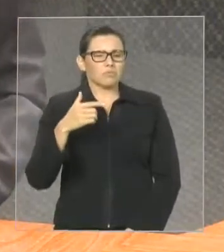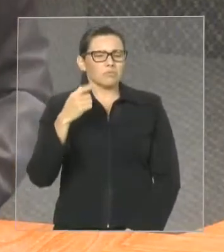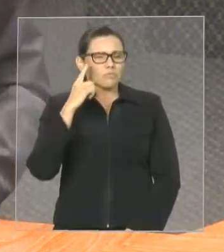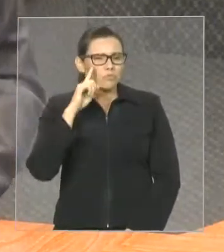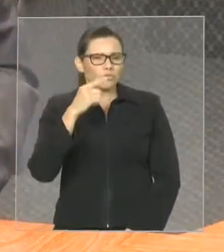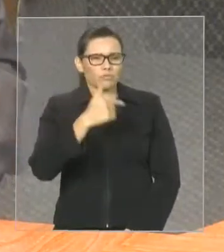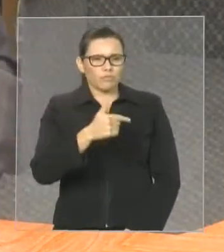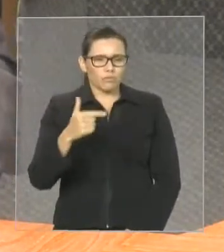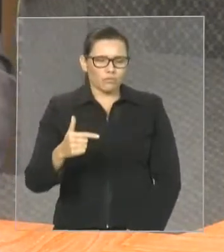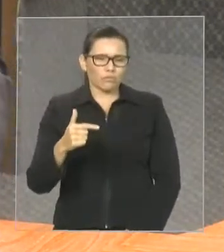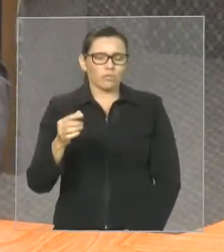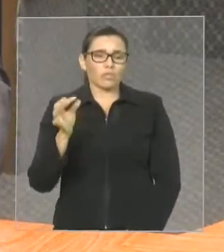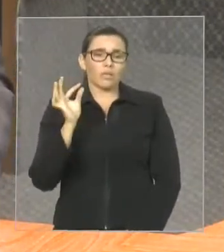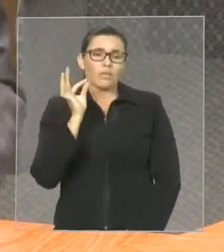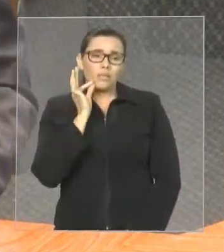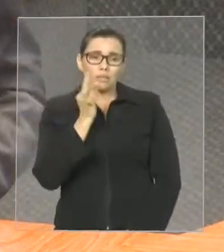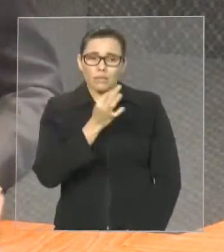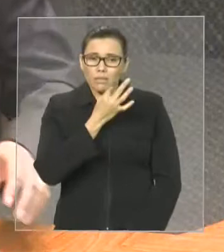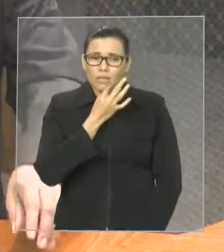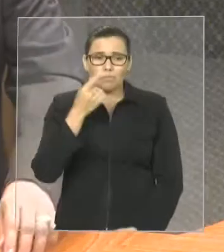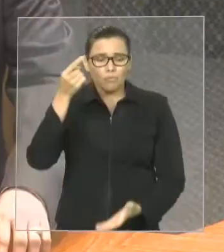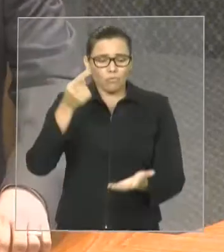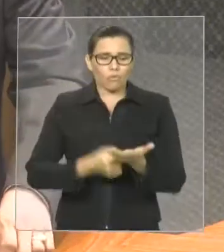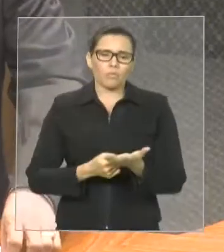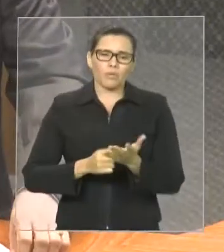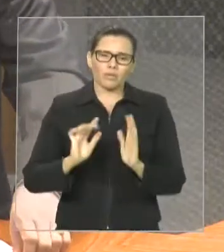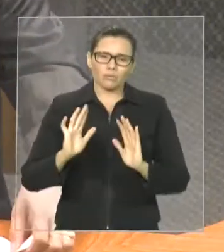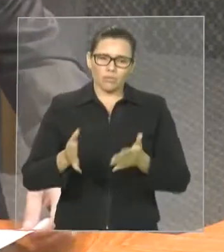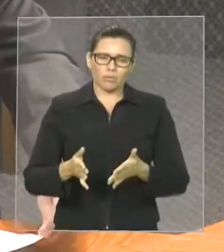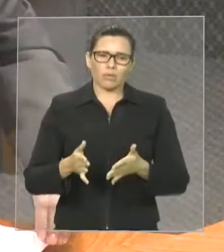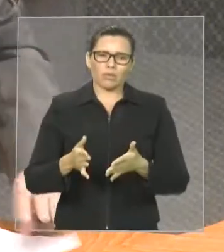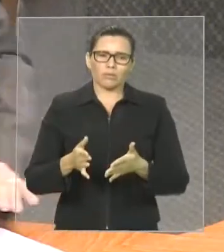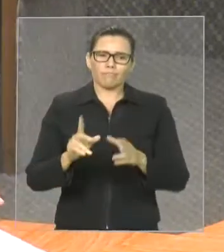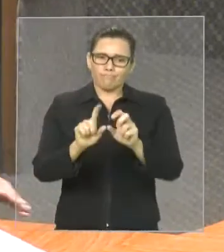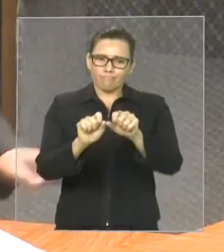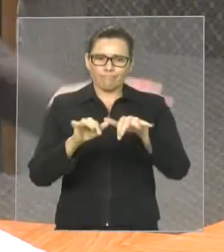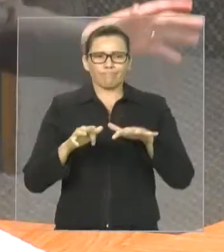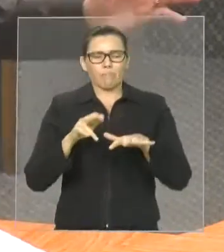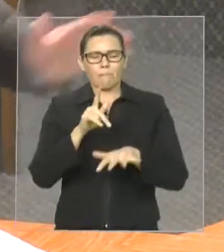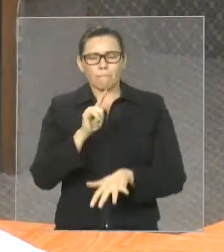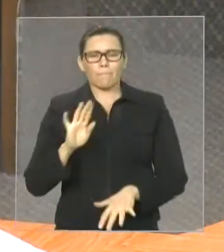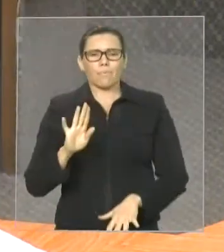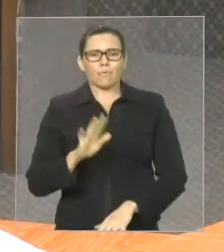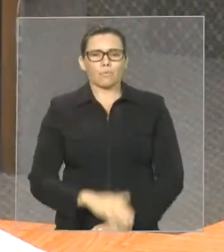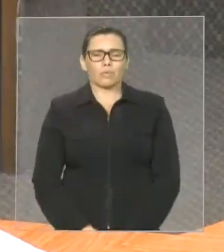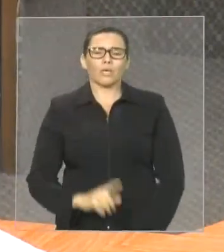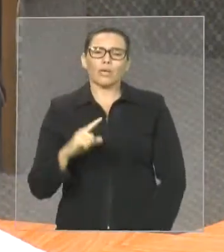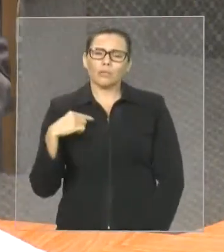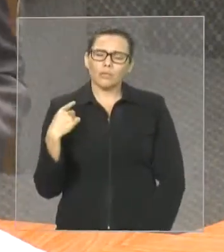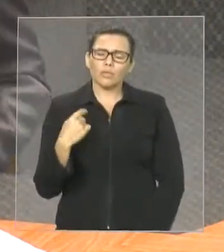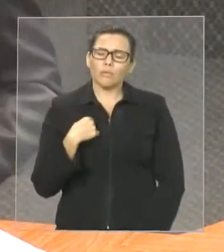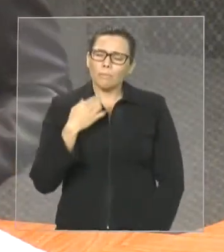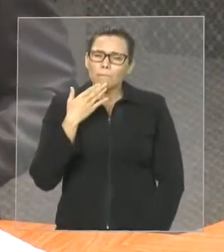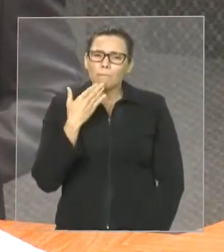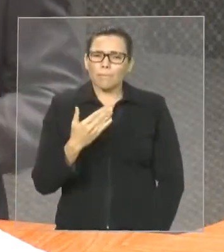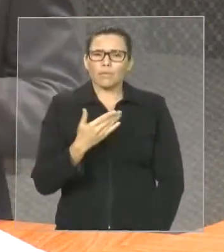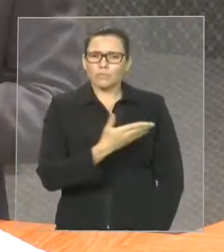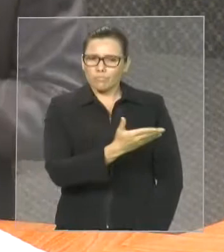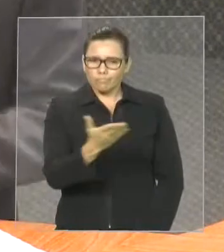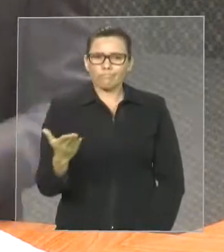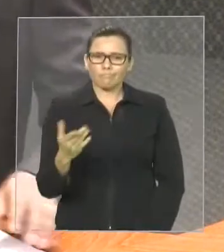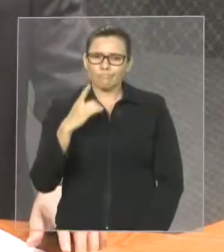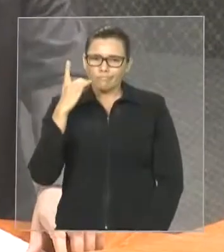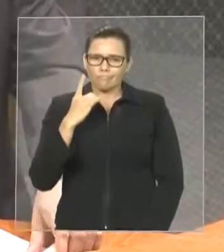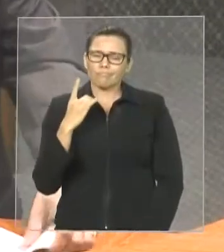aqui de já faço o comitê das vossas excelências ao povo do Estado do Maranhão que acompanha essa audiência pública para que nós possamos realmente discutir um